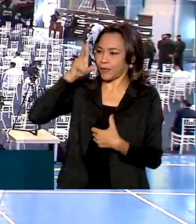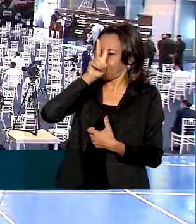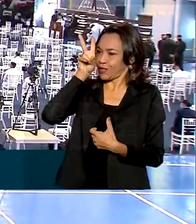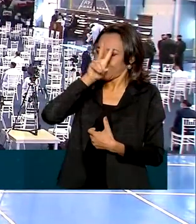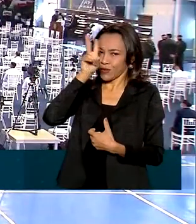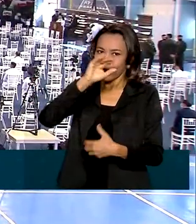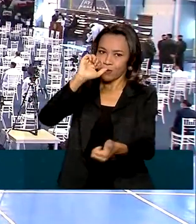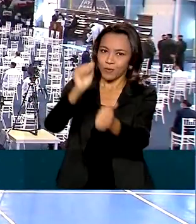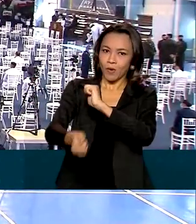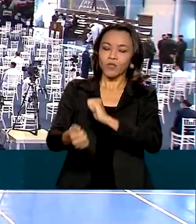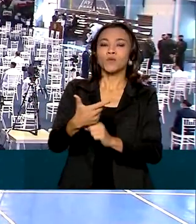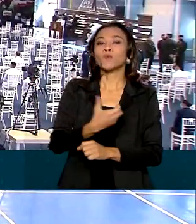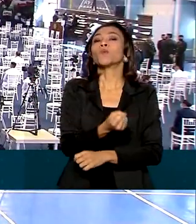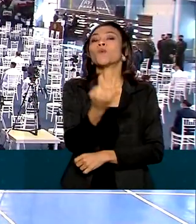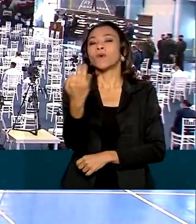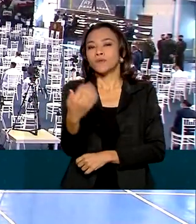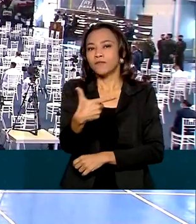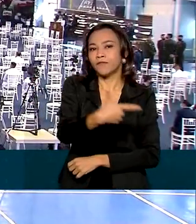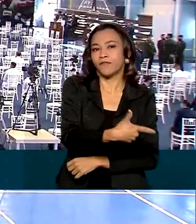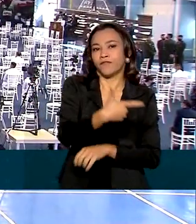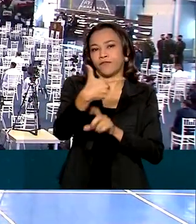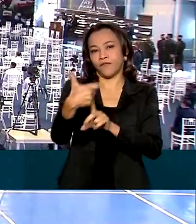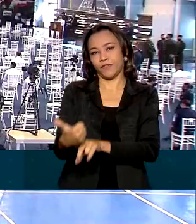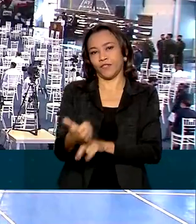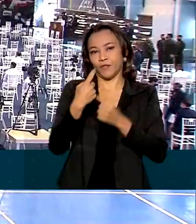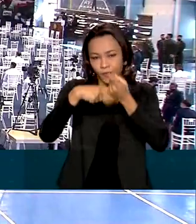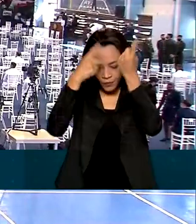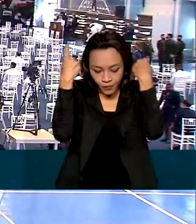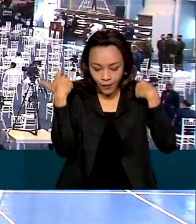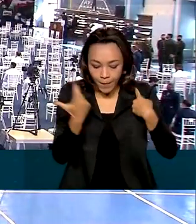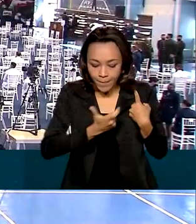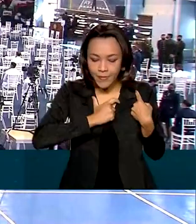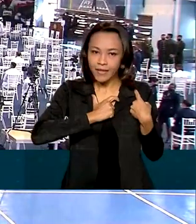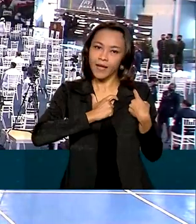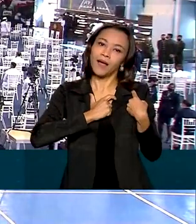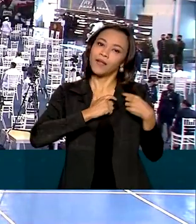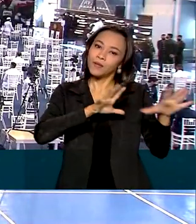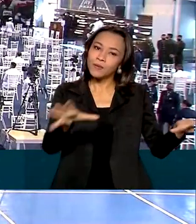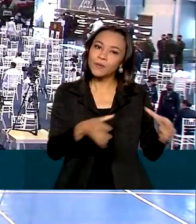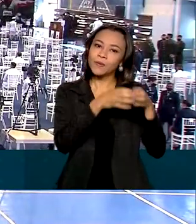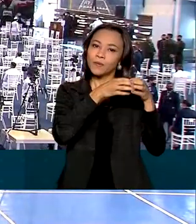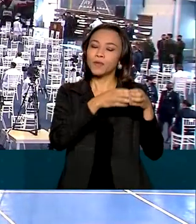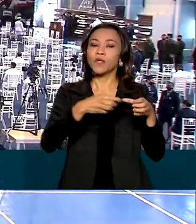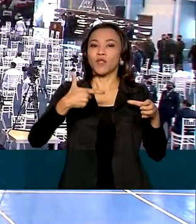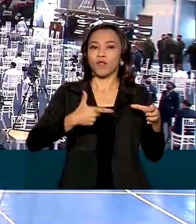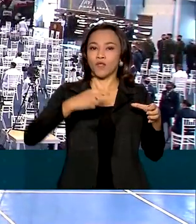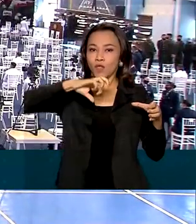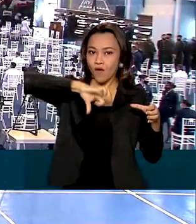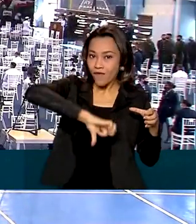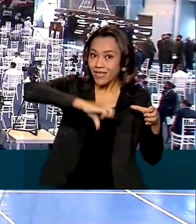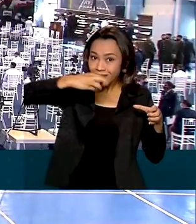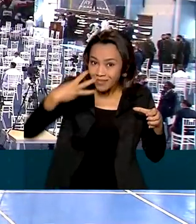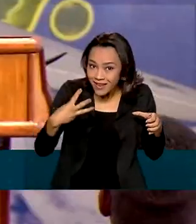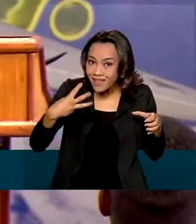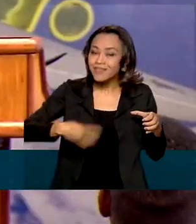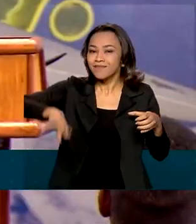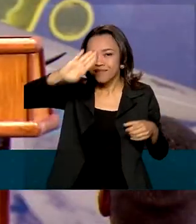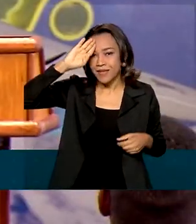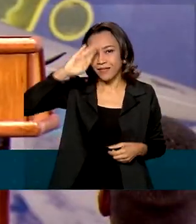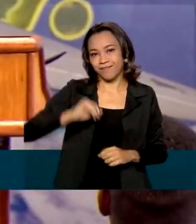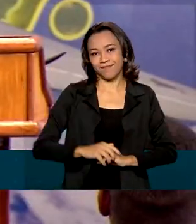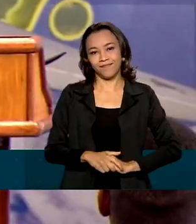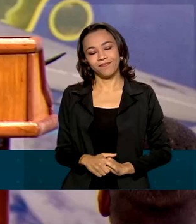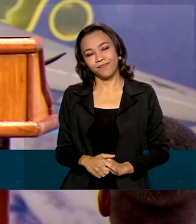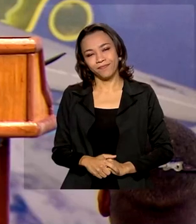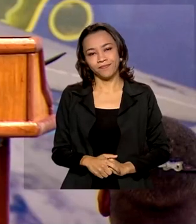Olímpicos, com 21 medalhas. Dos 303 atletas da delegação brasileira, 93 eram militares. Nossos